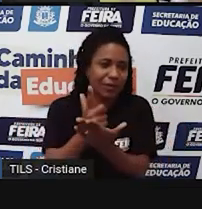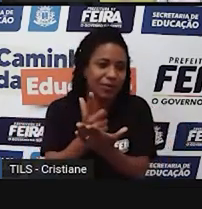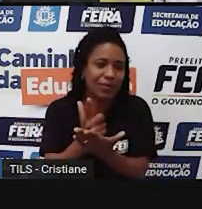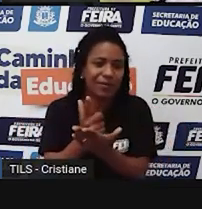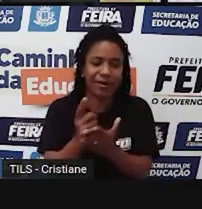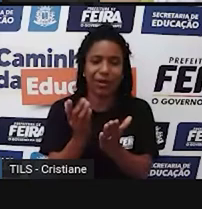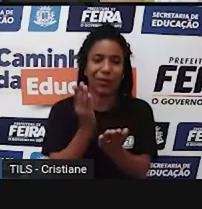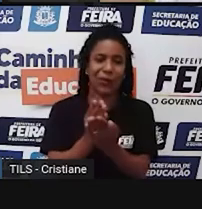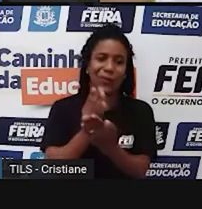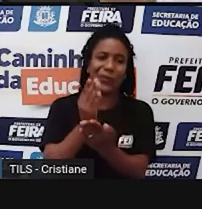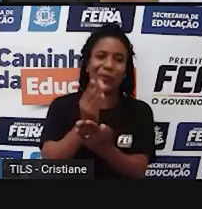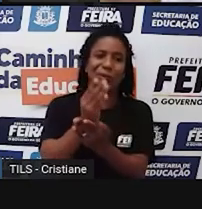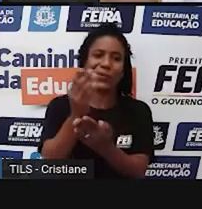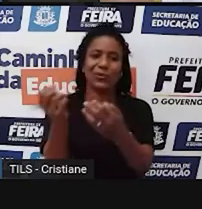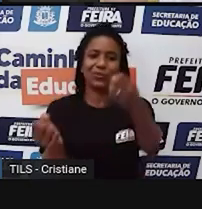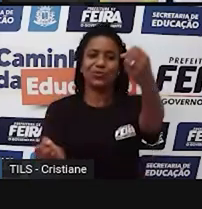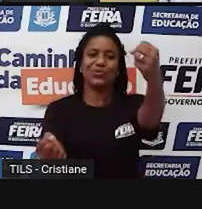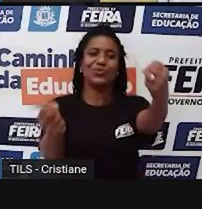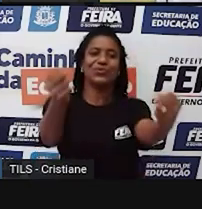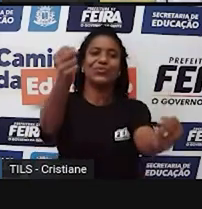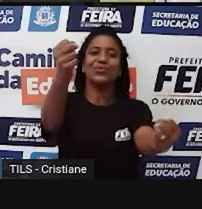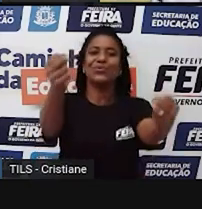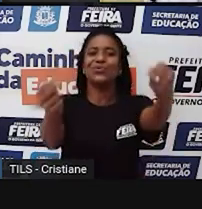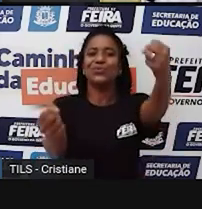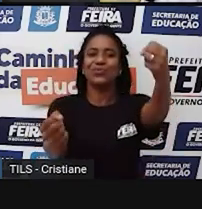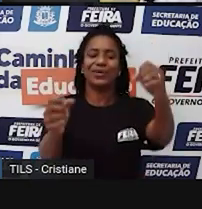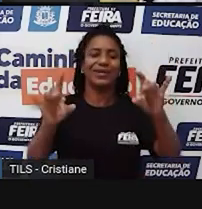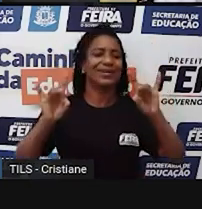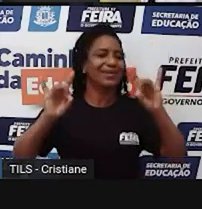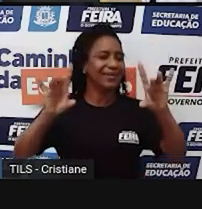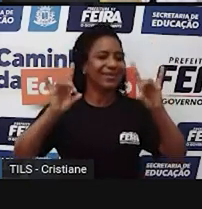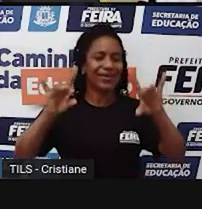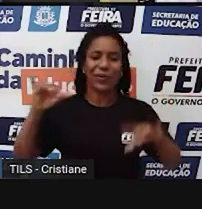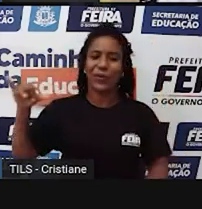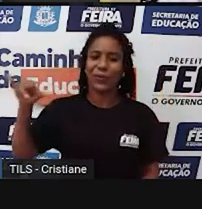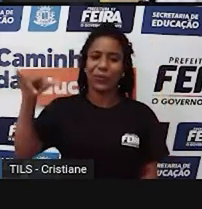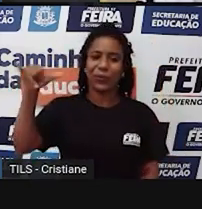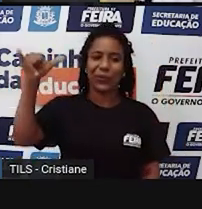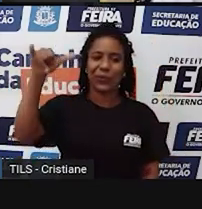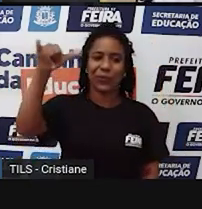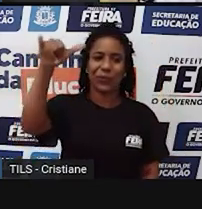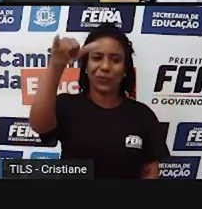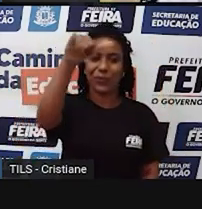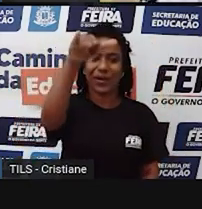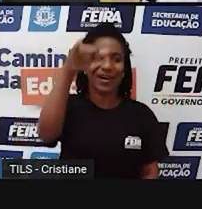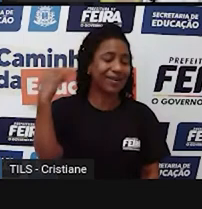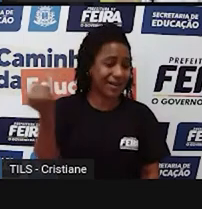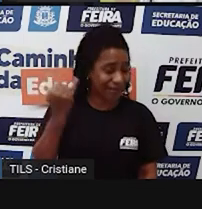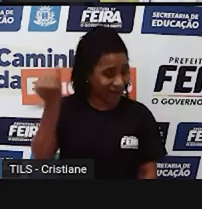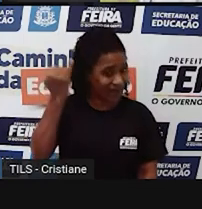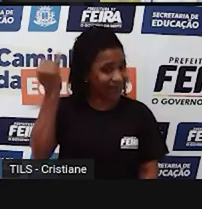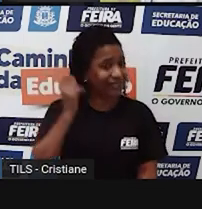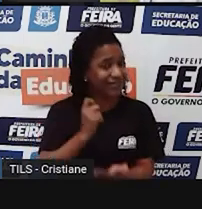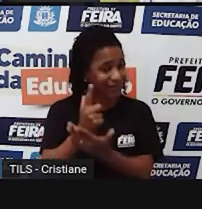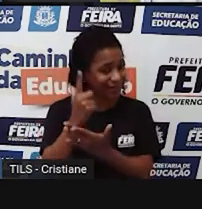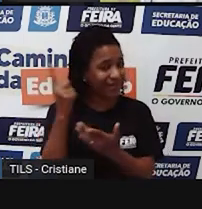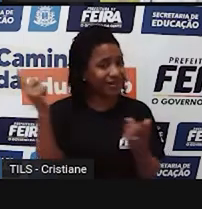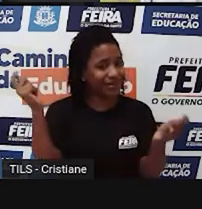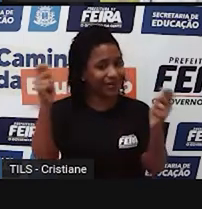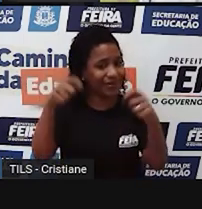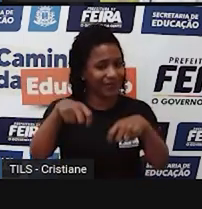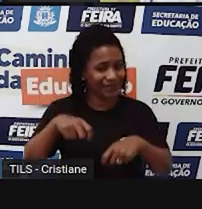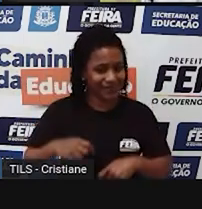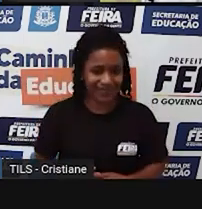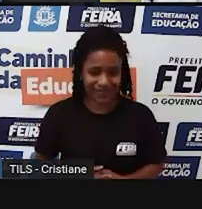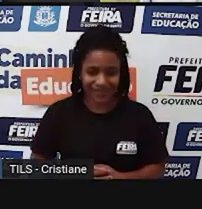iate, comprar um jatinho, o for lá. Você compra de tudo no setor do comércio. Bom, que